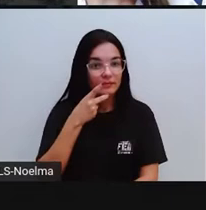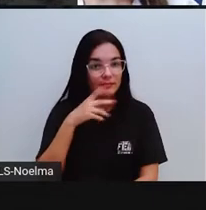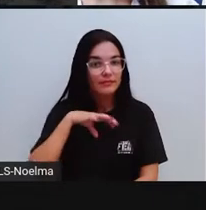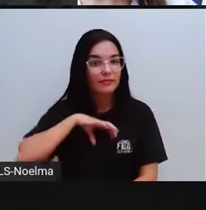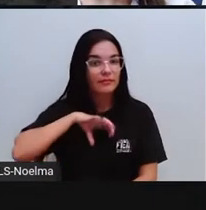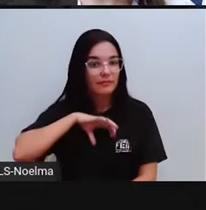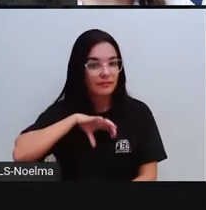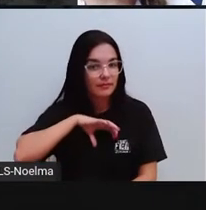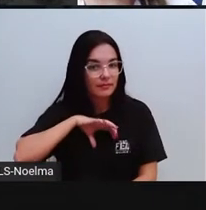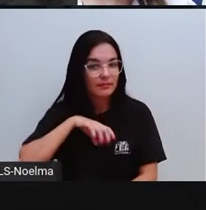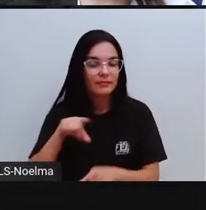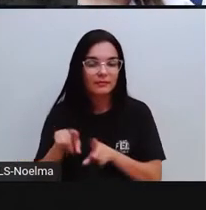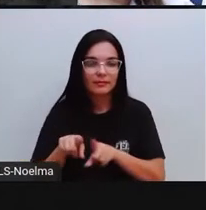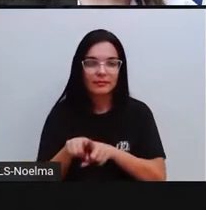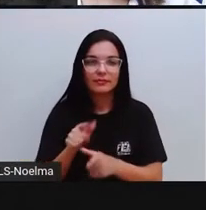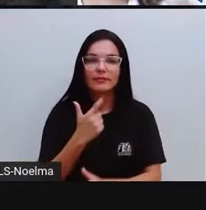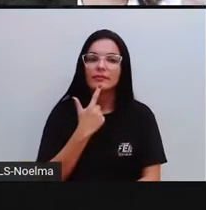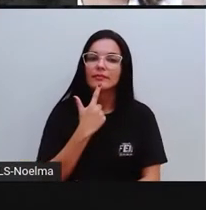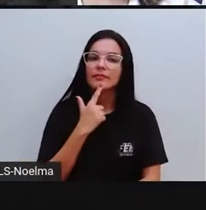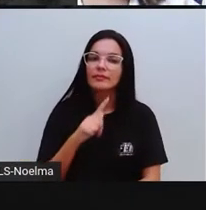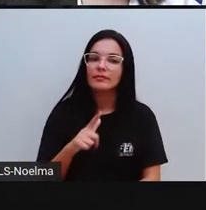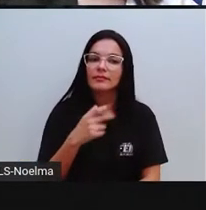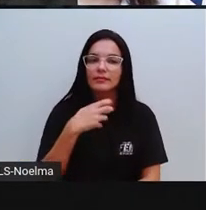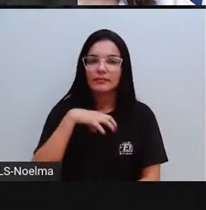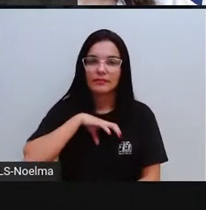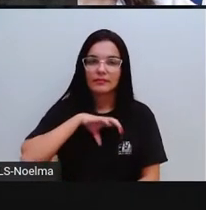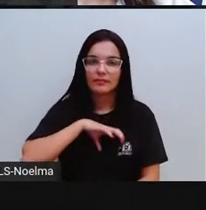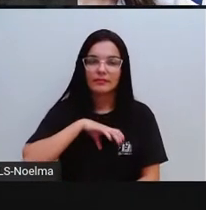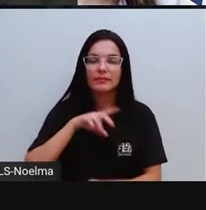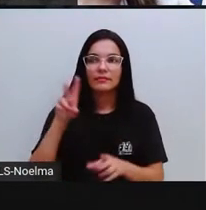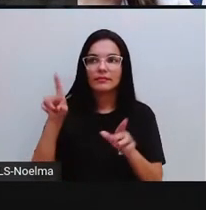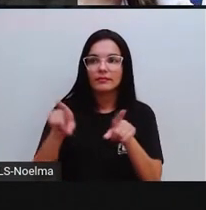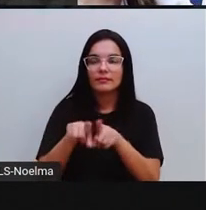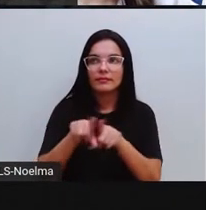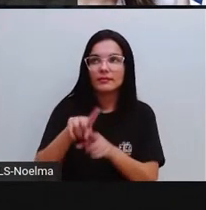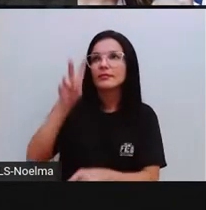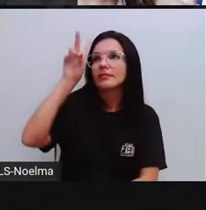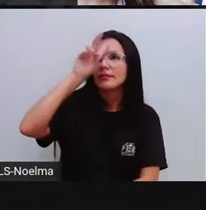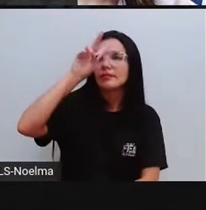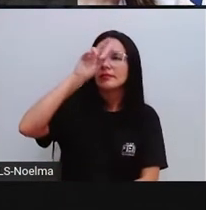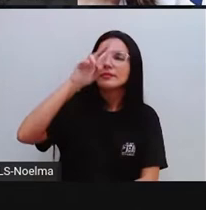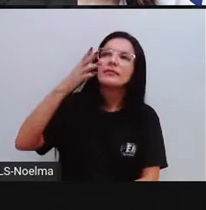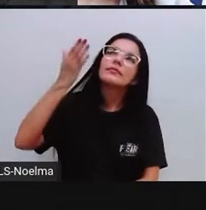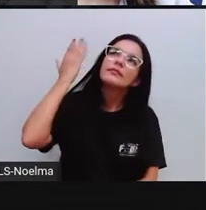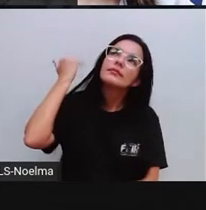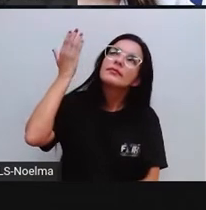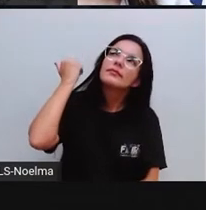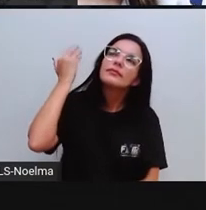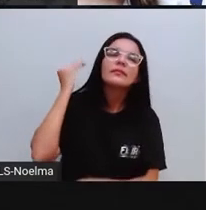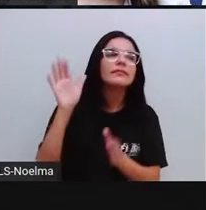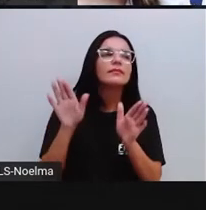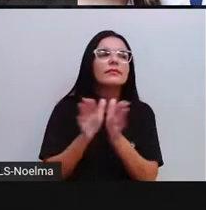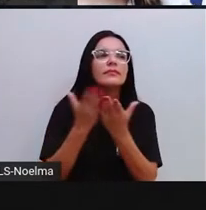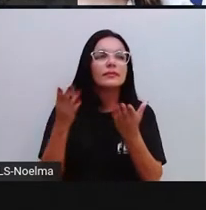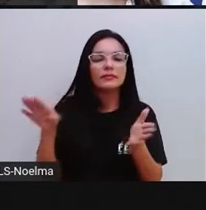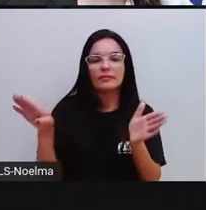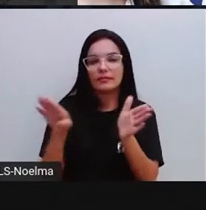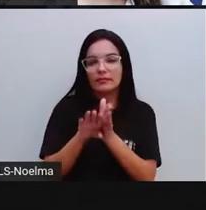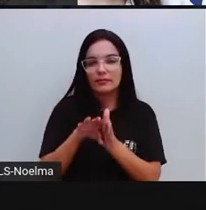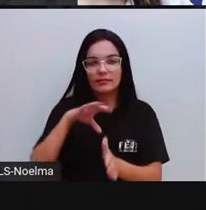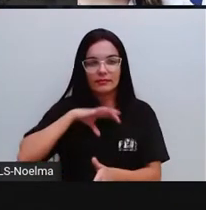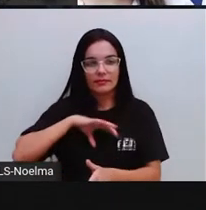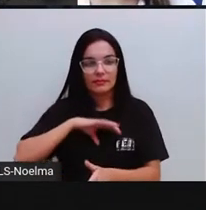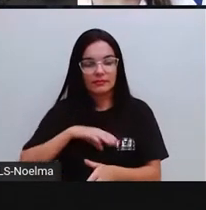tá? É importante lembrar que lá no início, quando os portugueses chegaram,